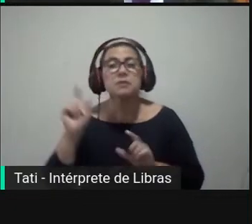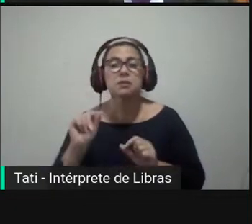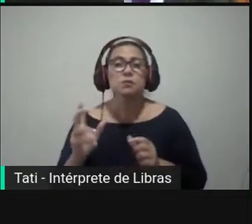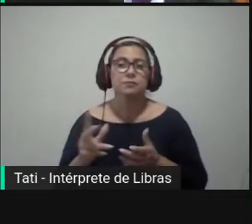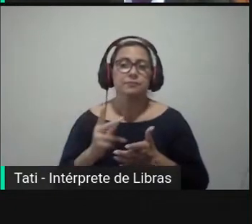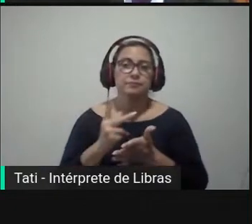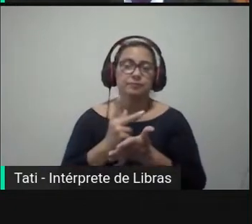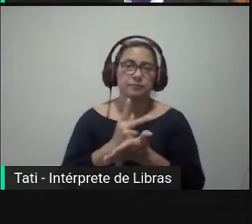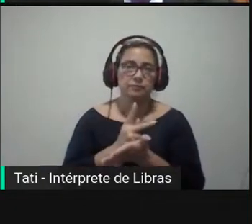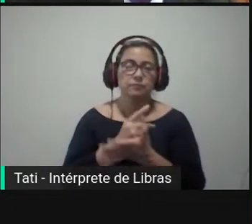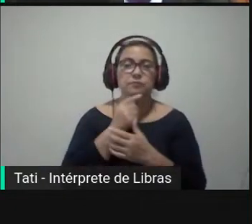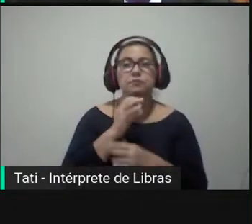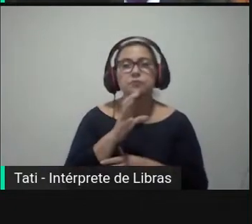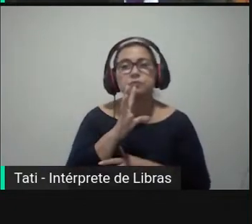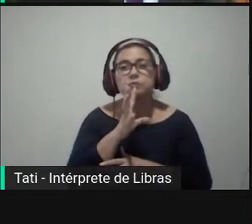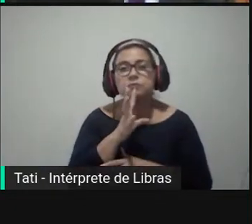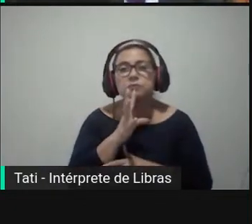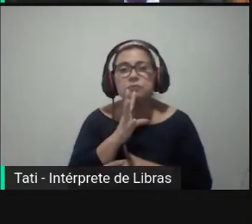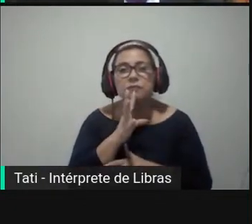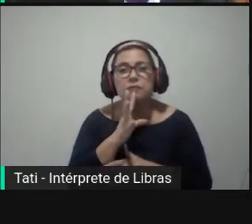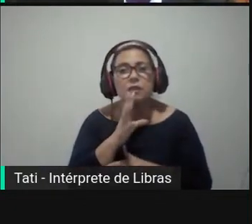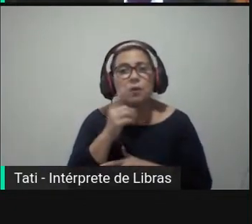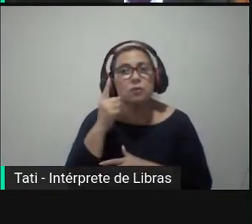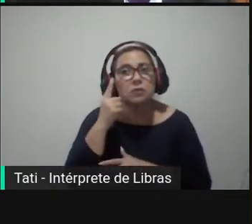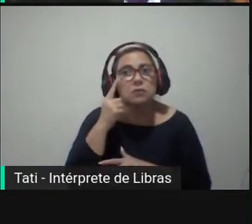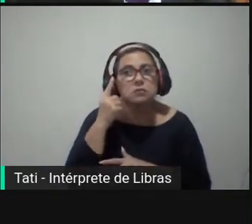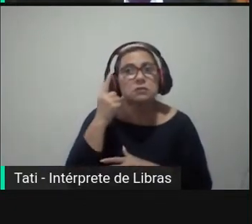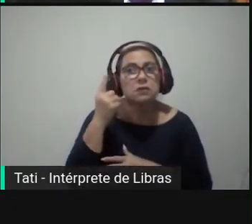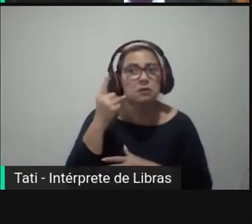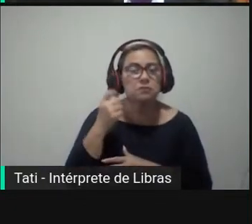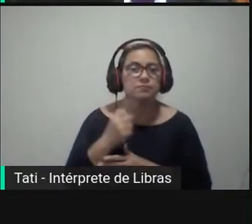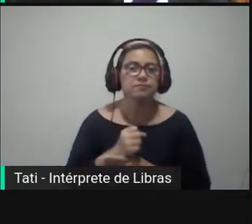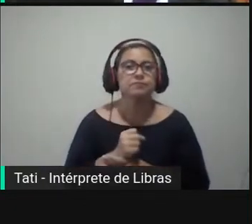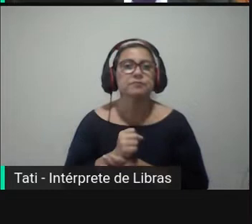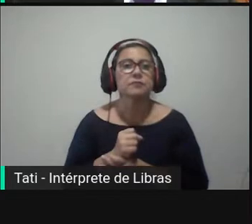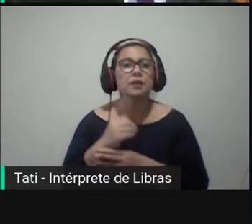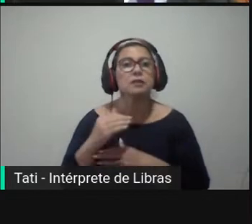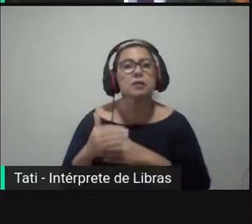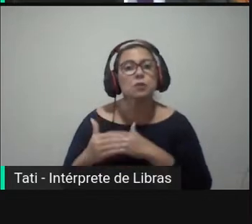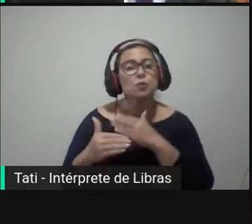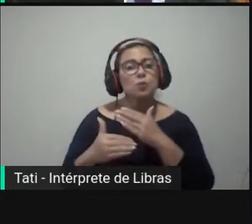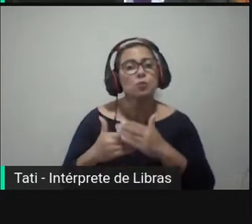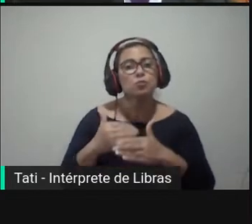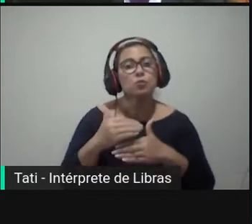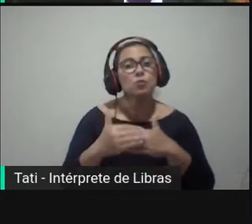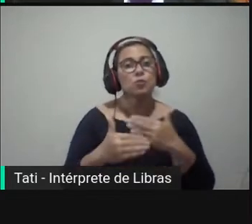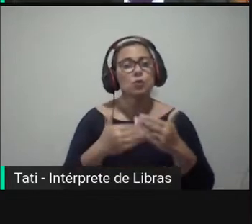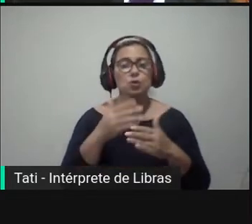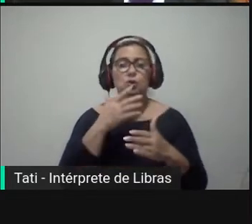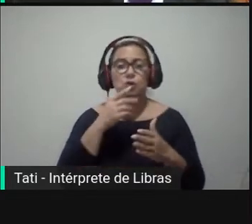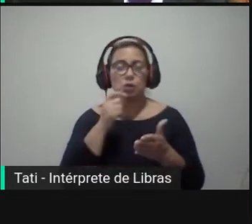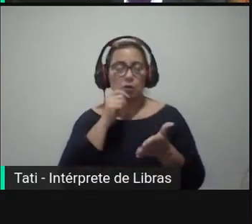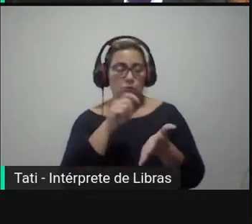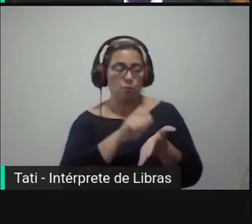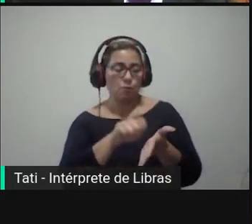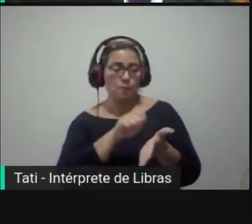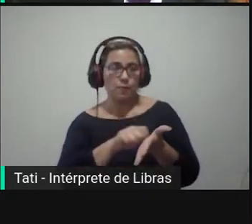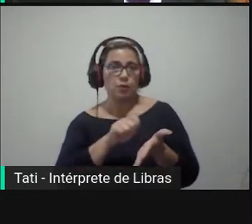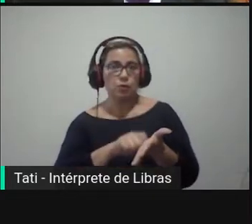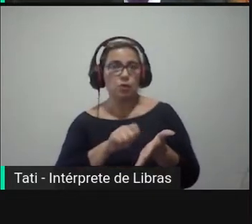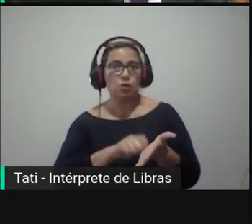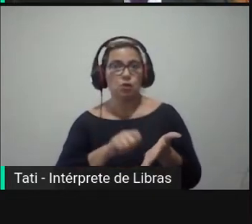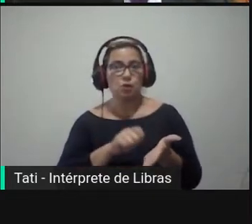do parlamentar conhecer a ideia. Finalmente, a demandar do cidadão o necessário, o formulário hoje do Banco de